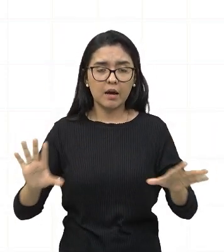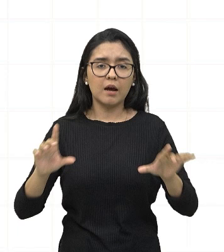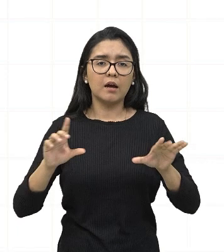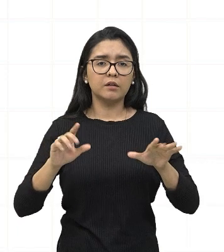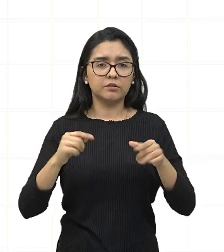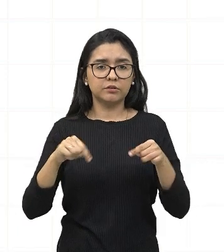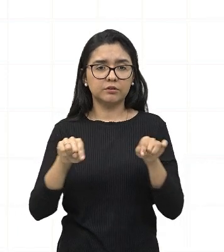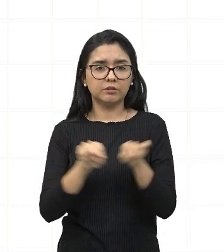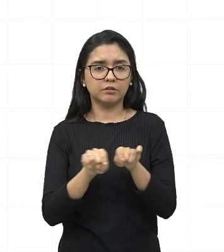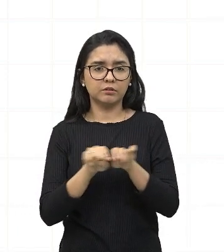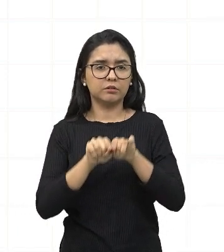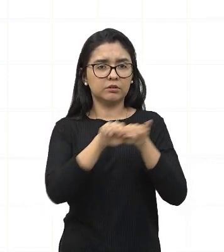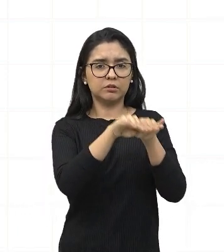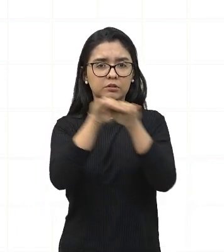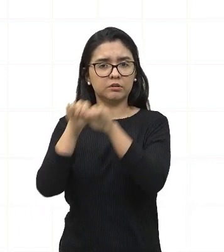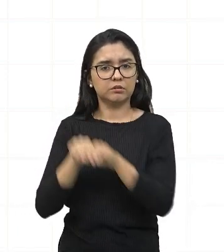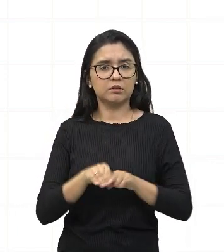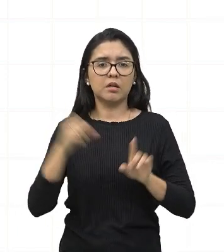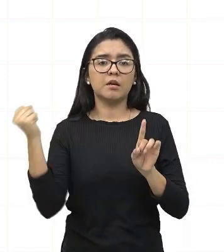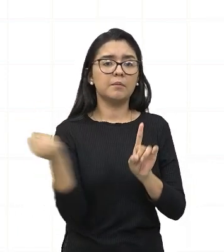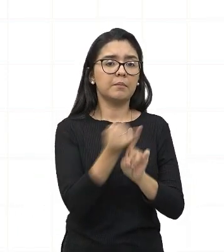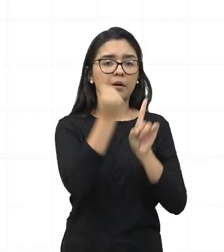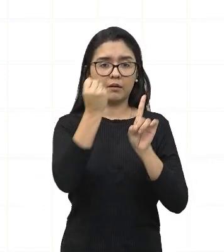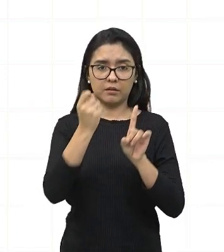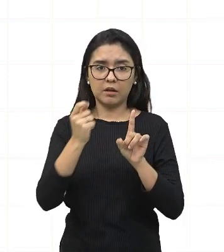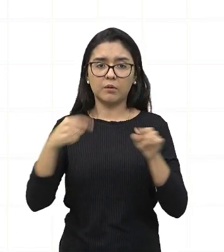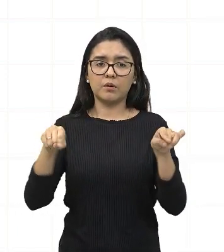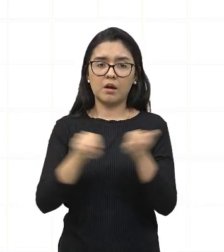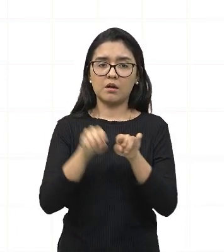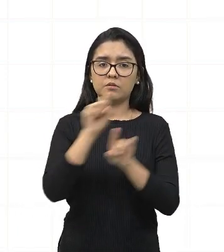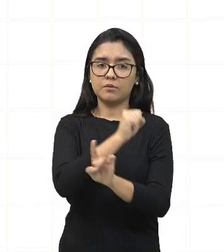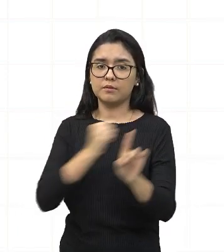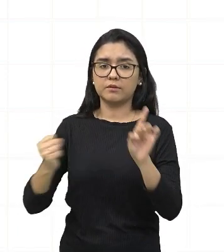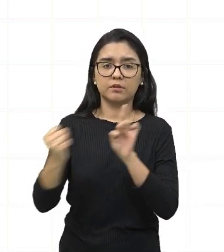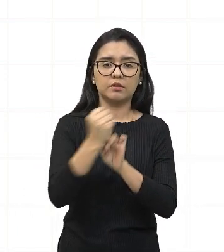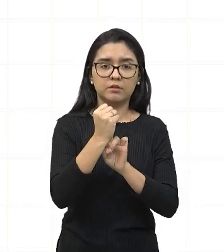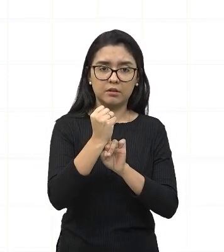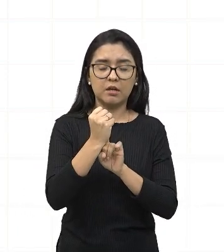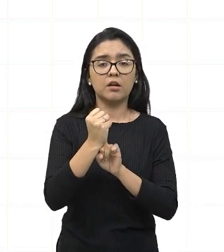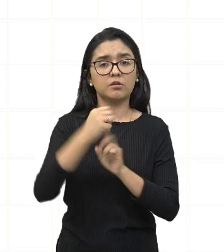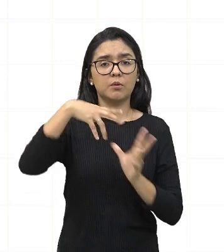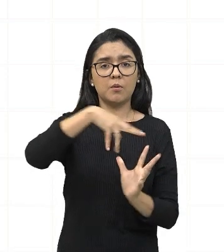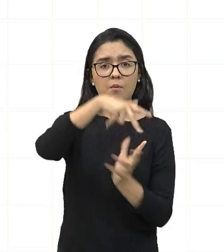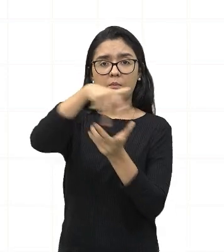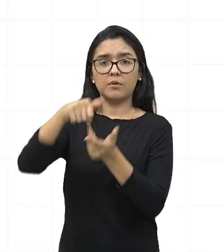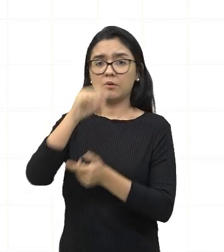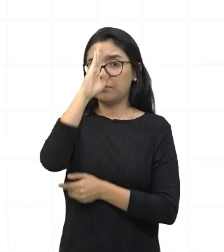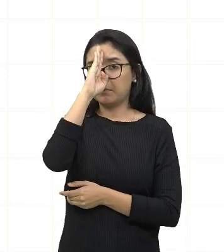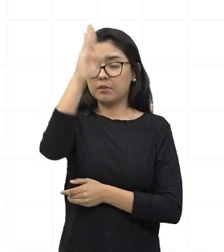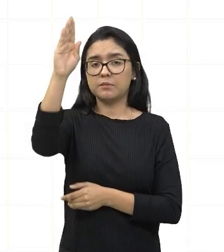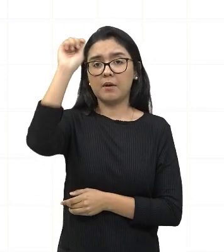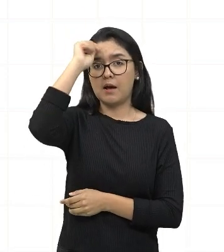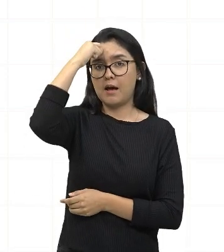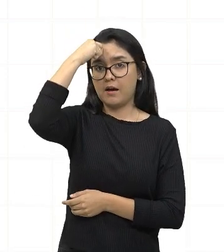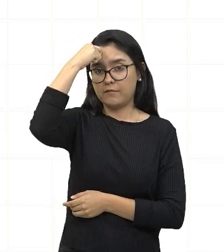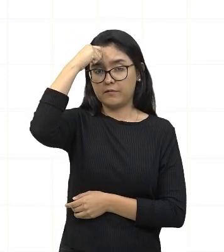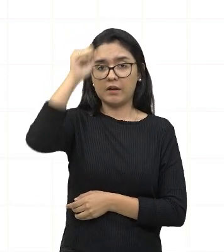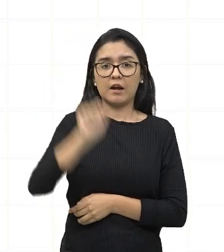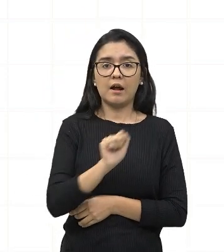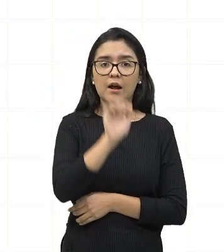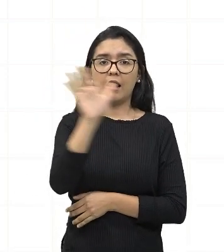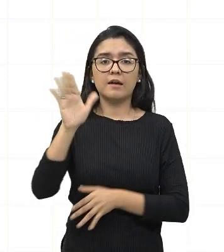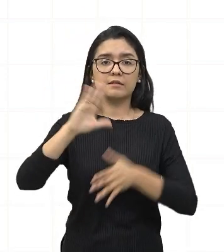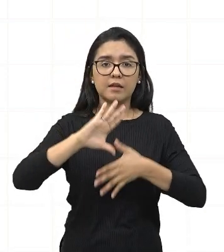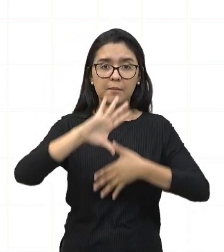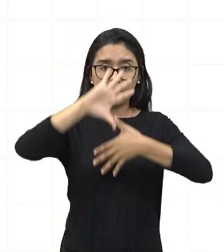nacionalismo que impactaram profundamente as sociedades em outras partes do mundo, especialmente África, Ásia e América.